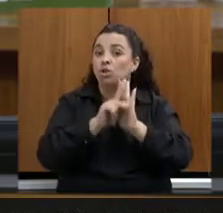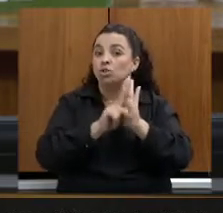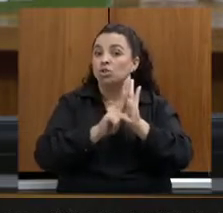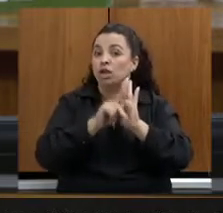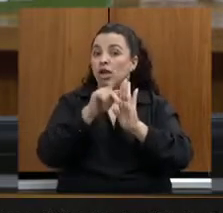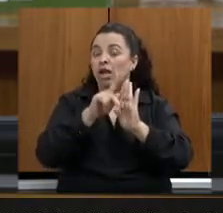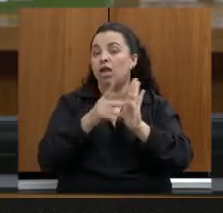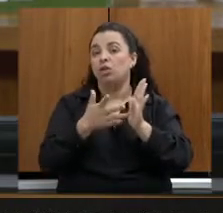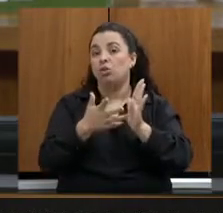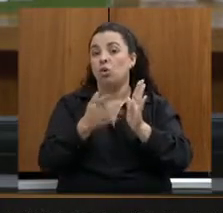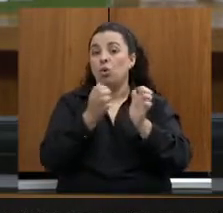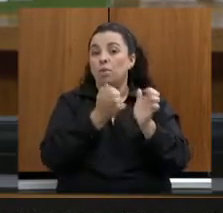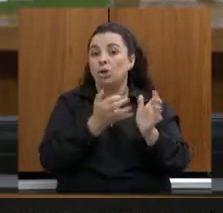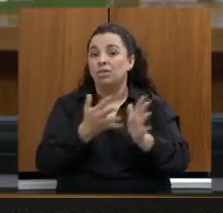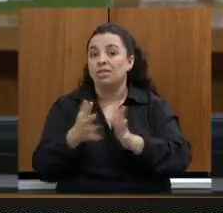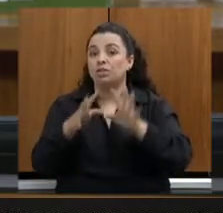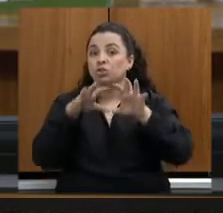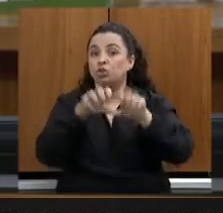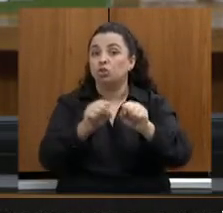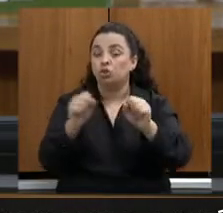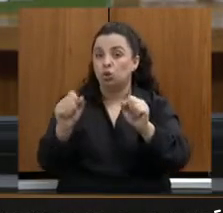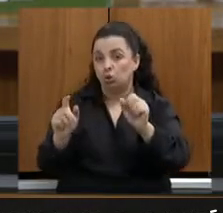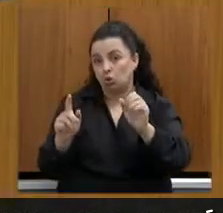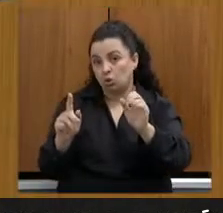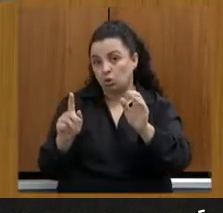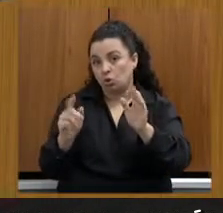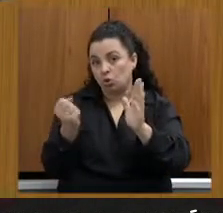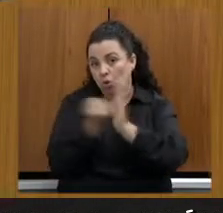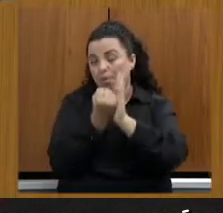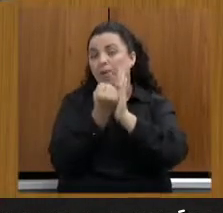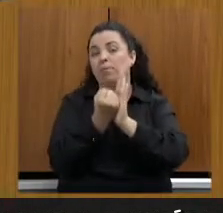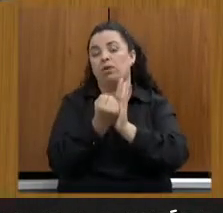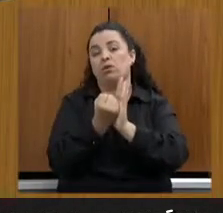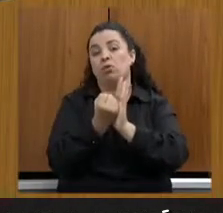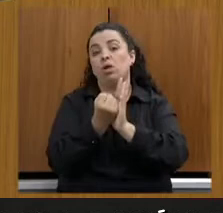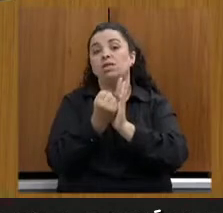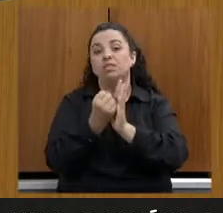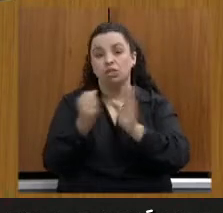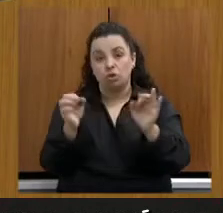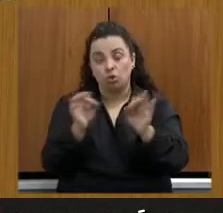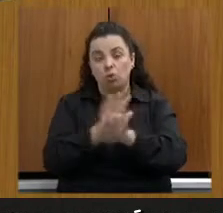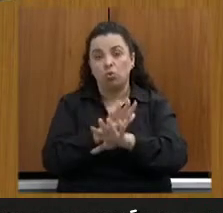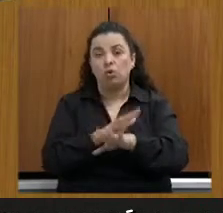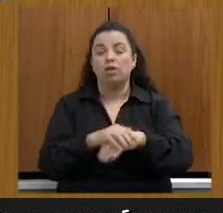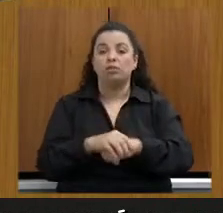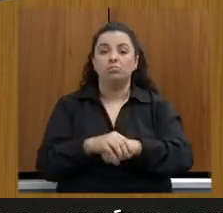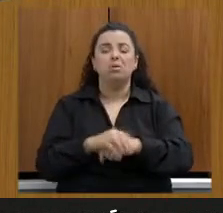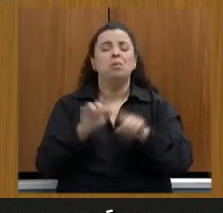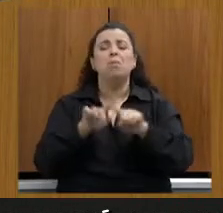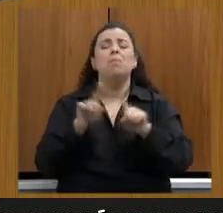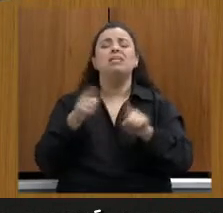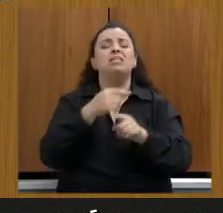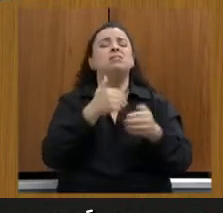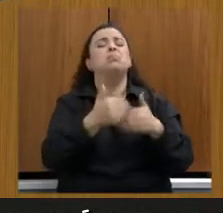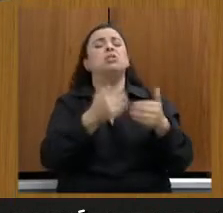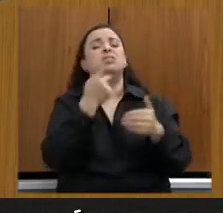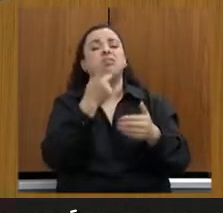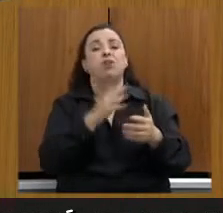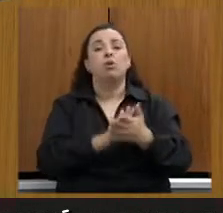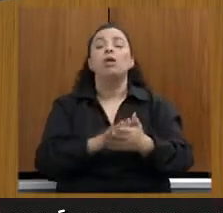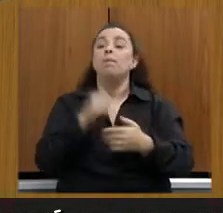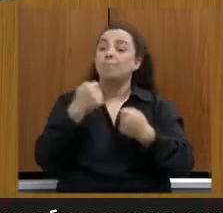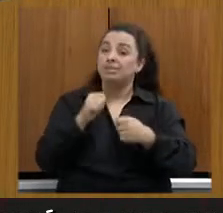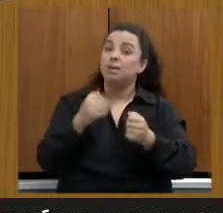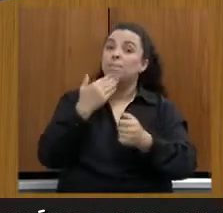processo de tombamento. E onde eu acho esse compromisso que o acabou de dizer? Vamos pedir a CEMAD. Então, pedir a CEMAD.